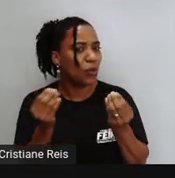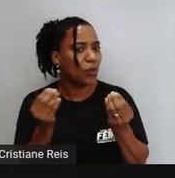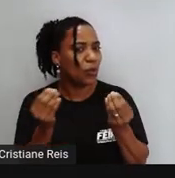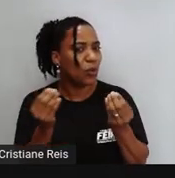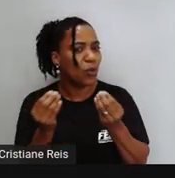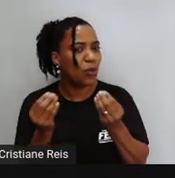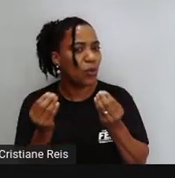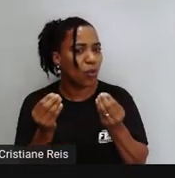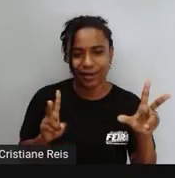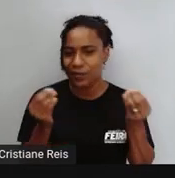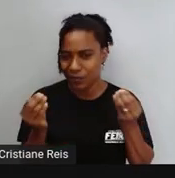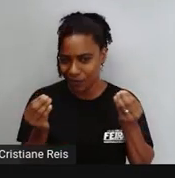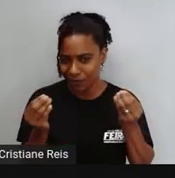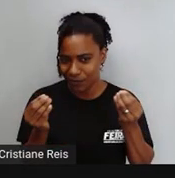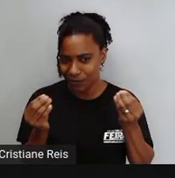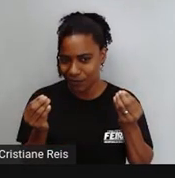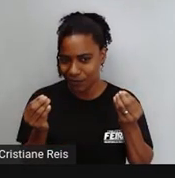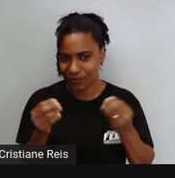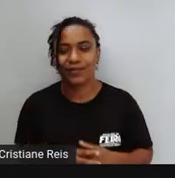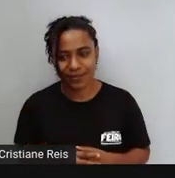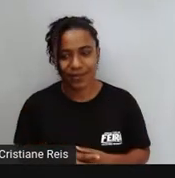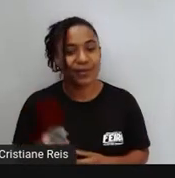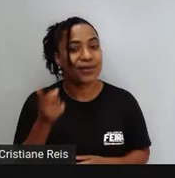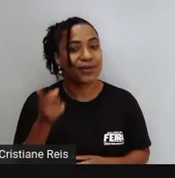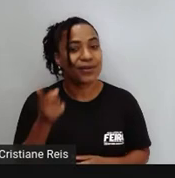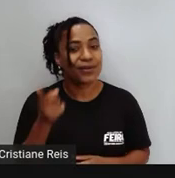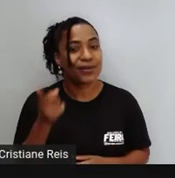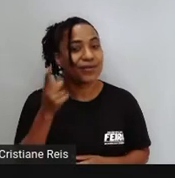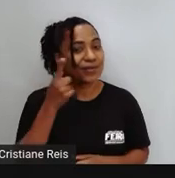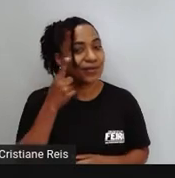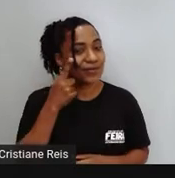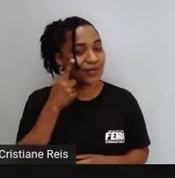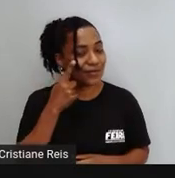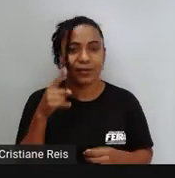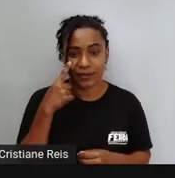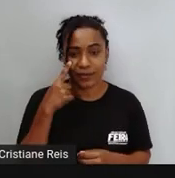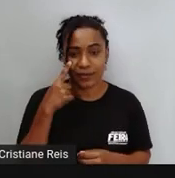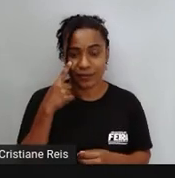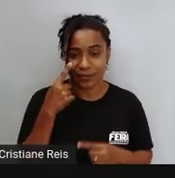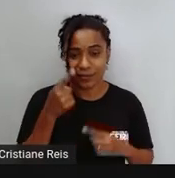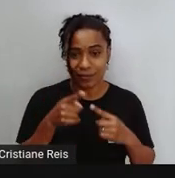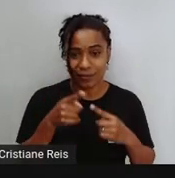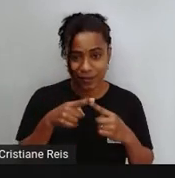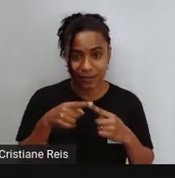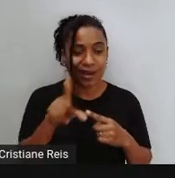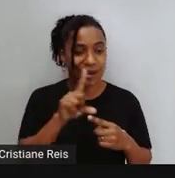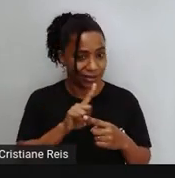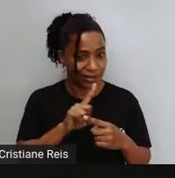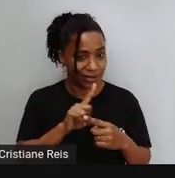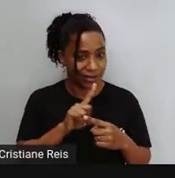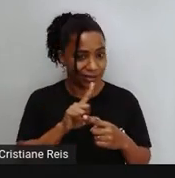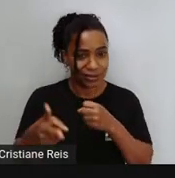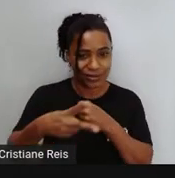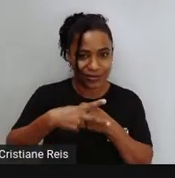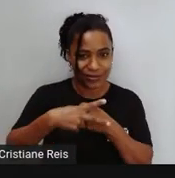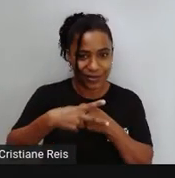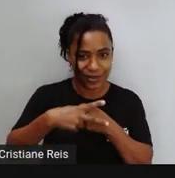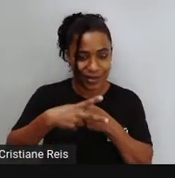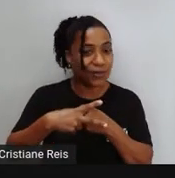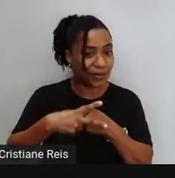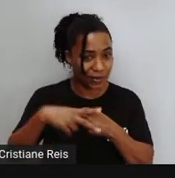do gerúndio? Observe a estrutura do present continuous Antes do verbo principal